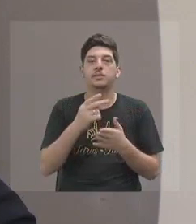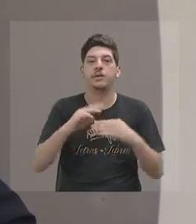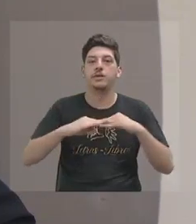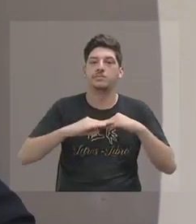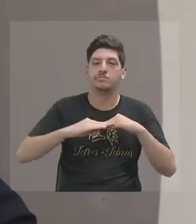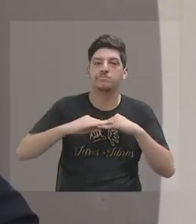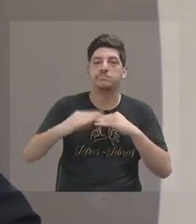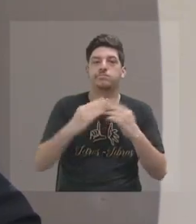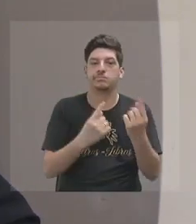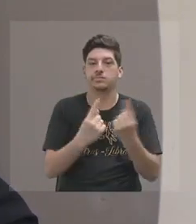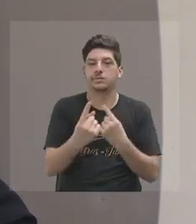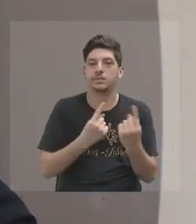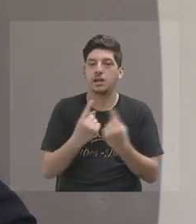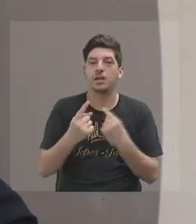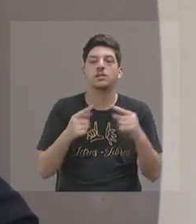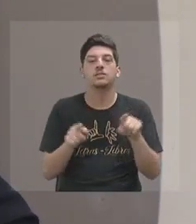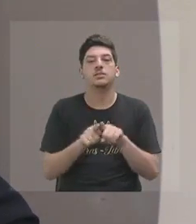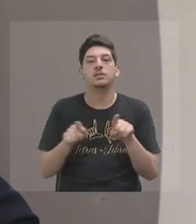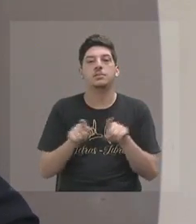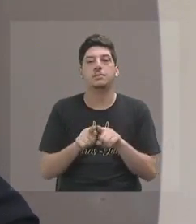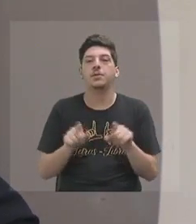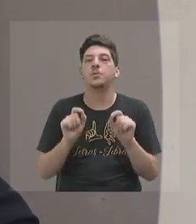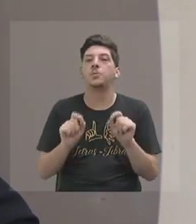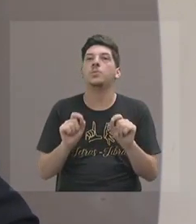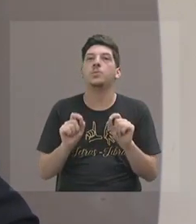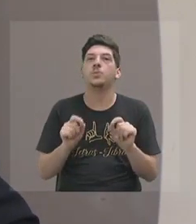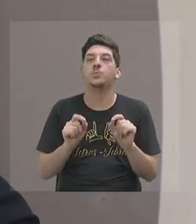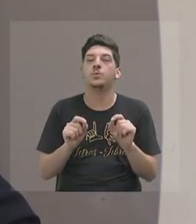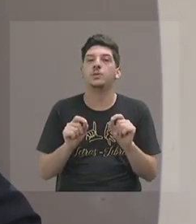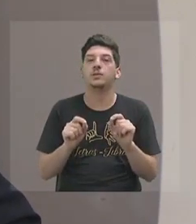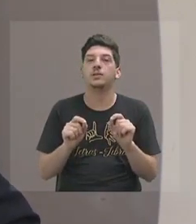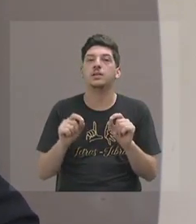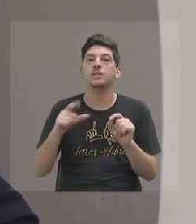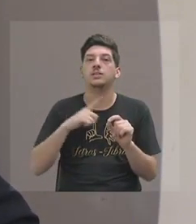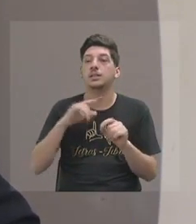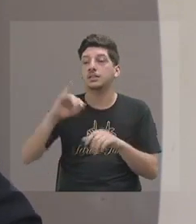o que está previsto de investimentos.